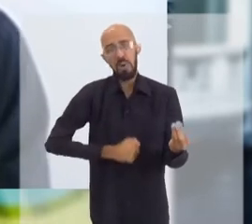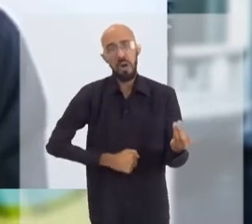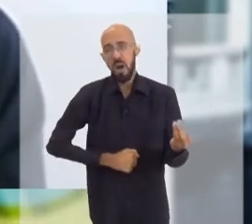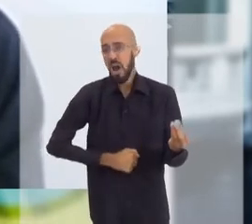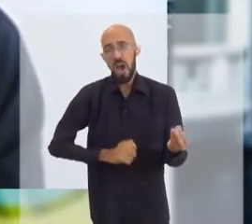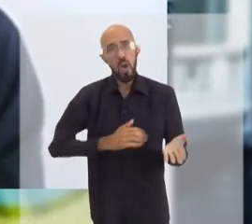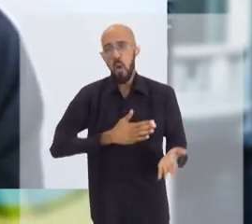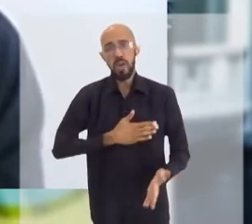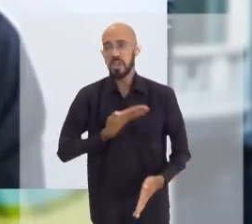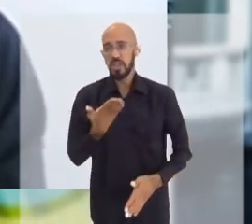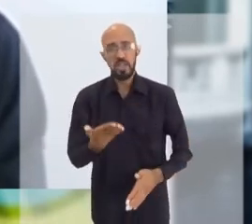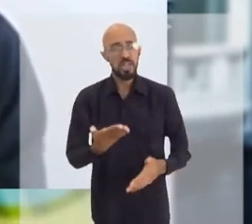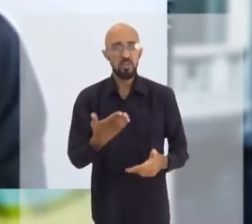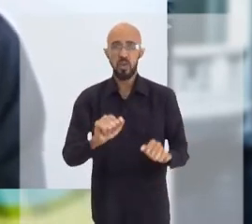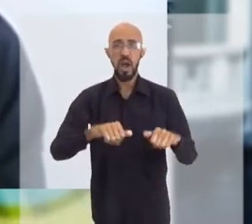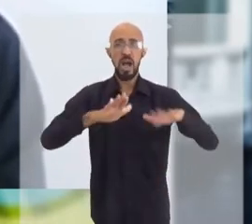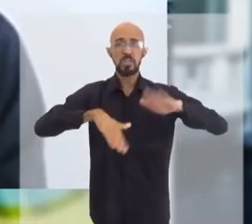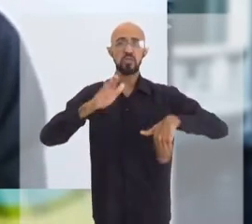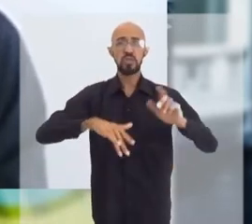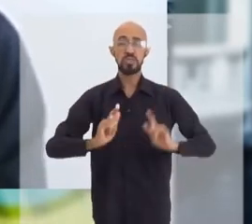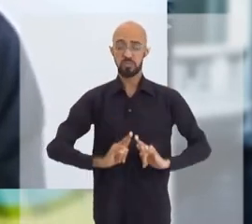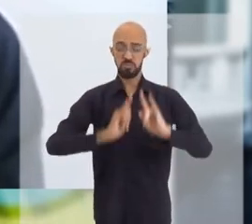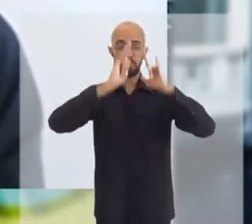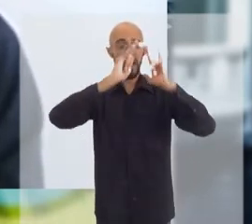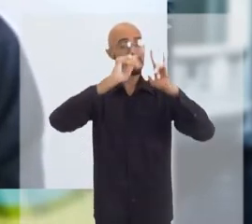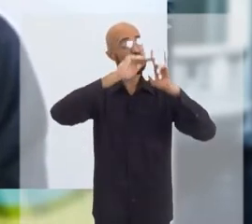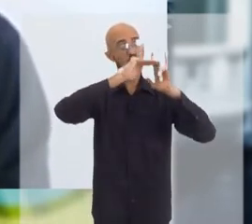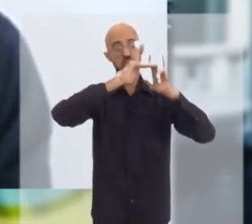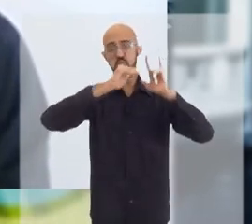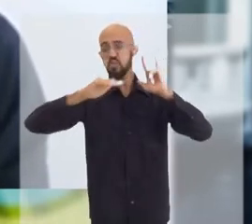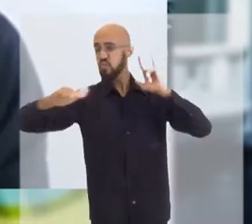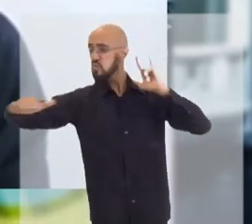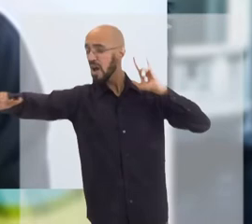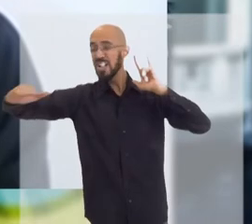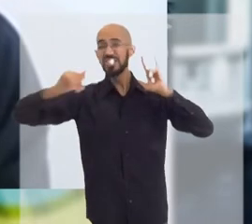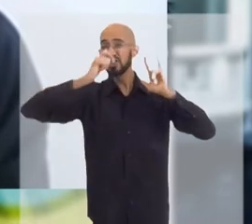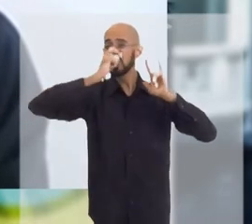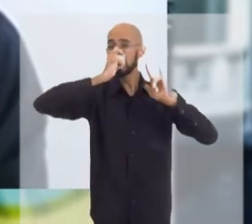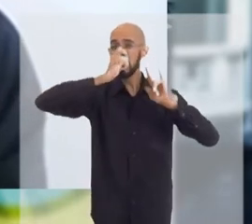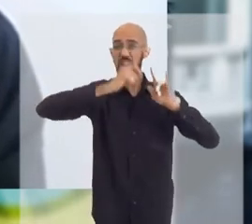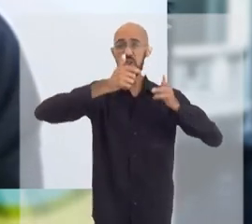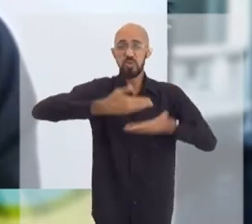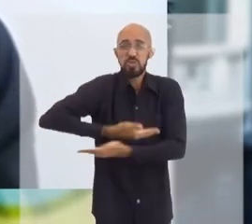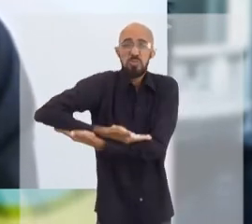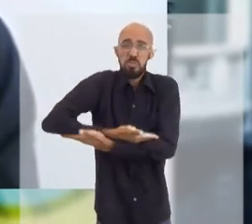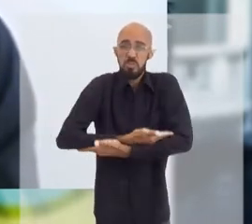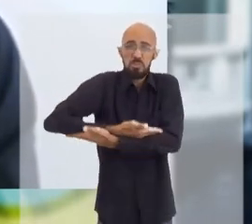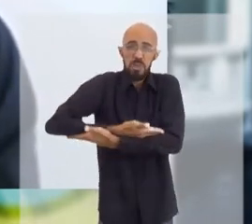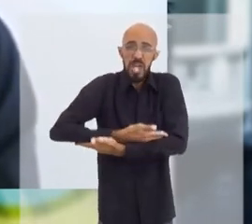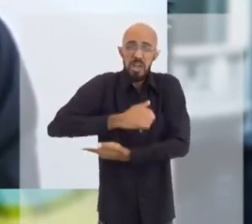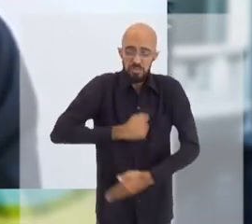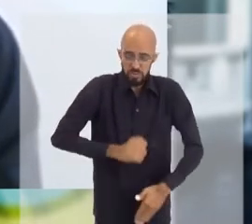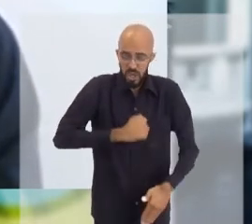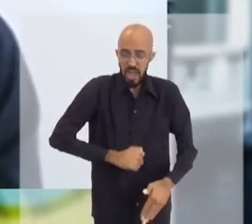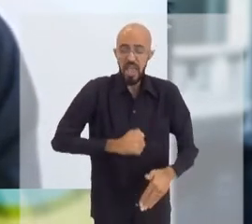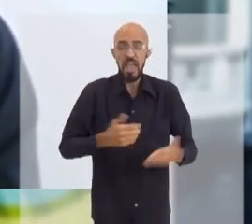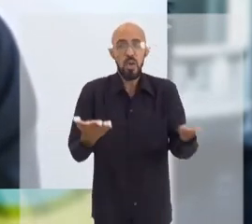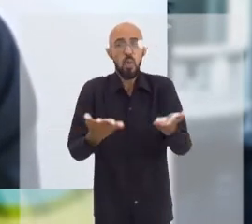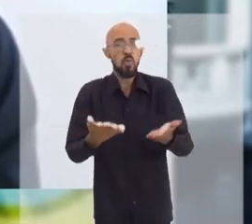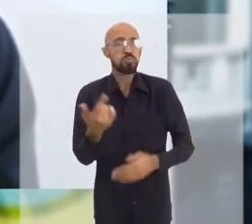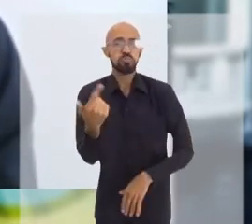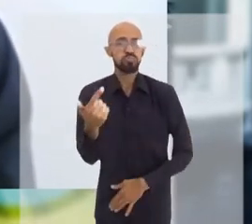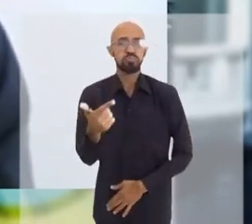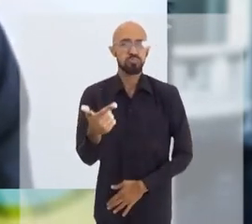eram um andar praticamente para atender as crianças desidratadas com diarreia, isso acabou, não existe mais praticamente